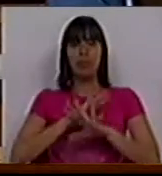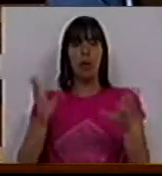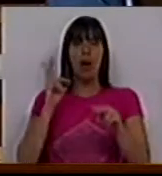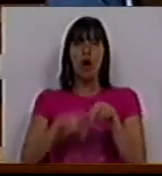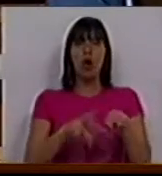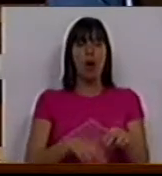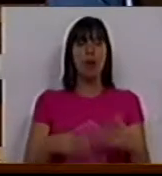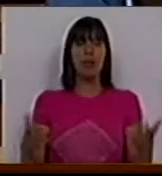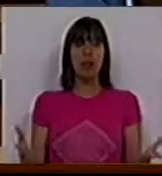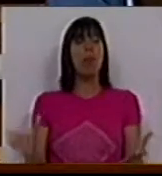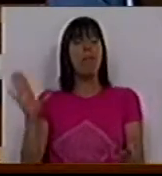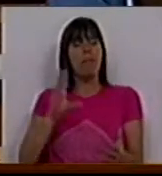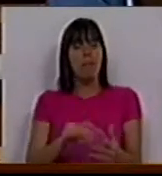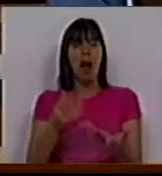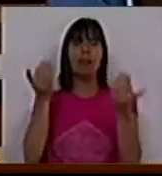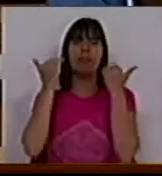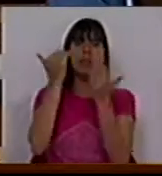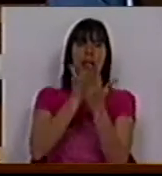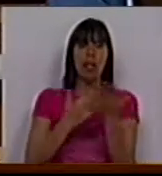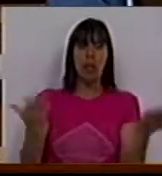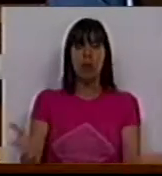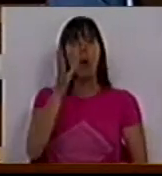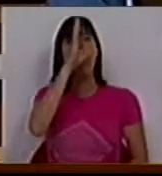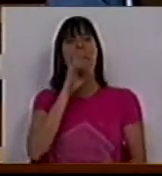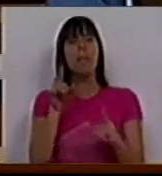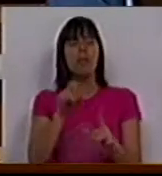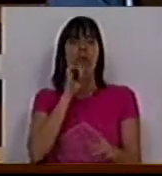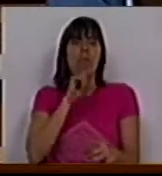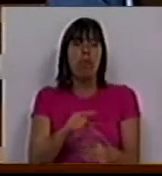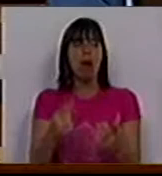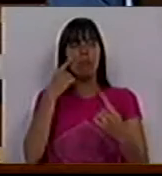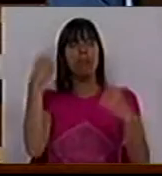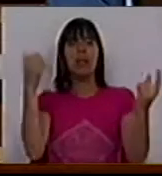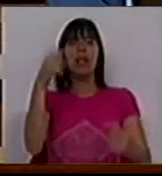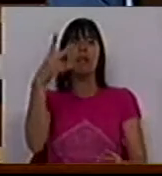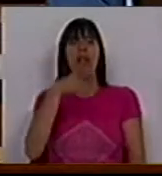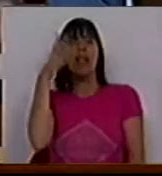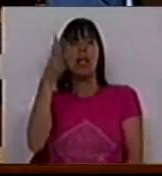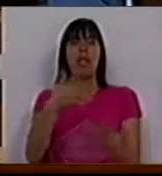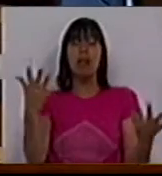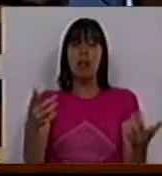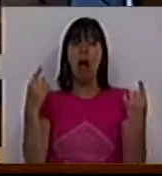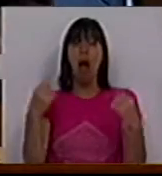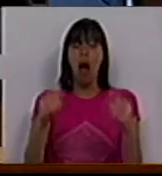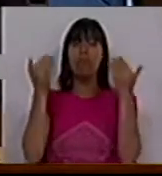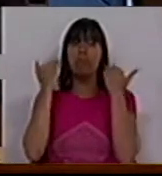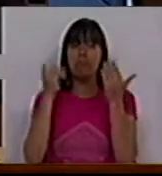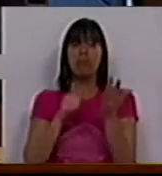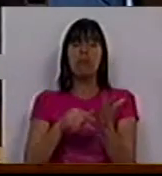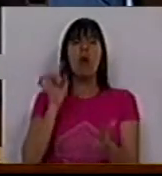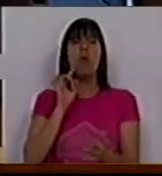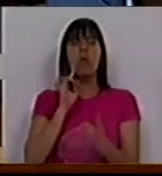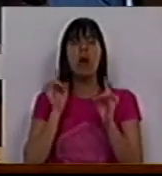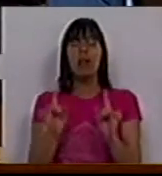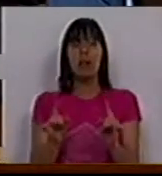estes cortes. Por mais indicadores que o Ministro possa ir para a televisão dizer, há os indicadores de